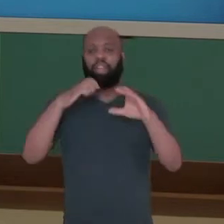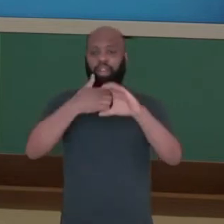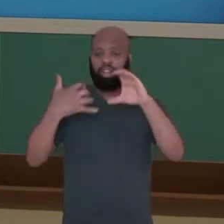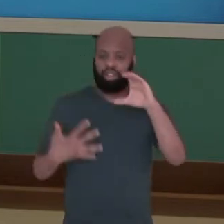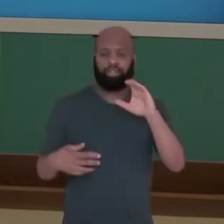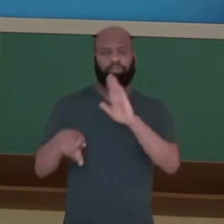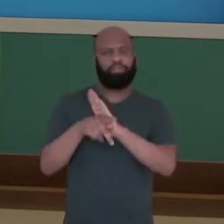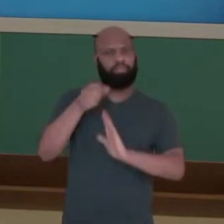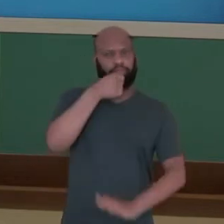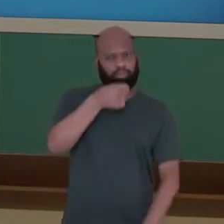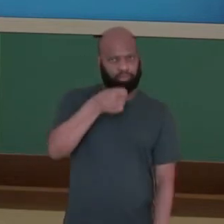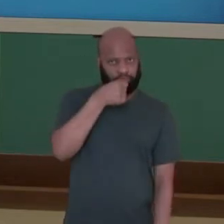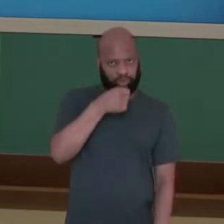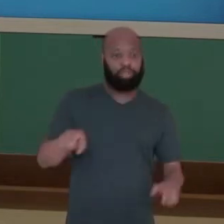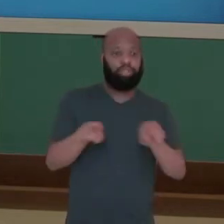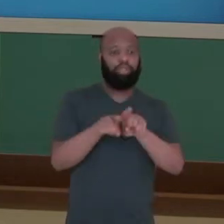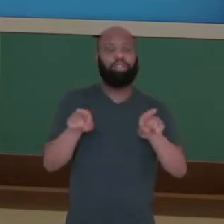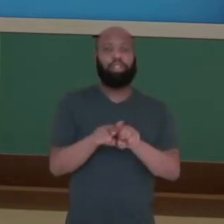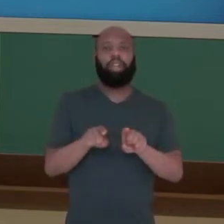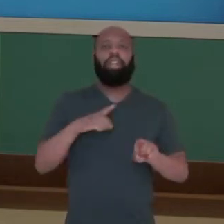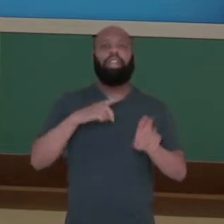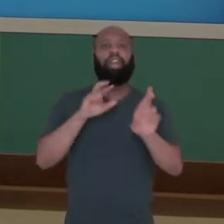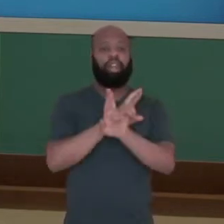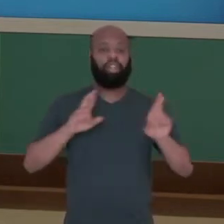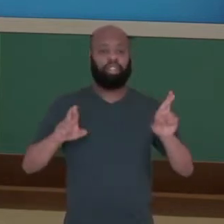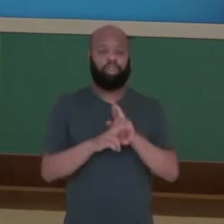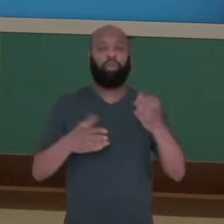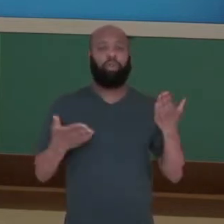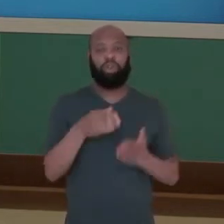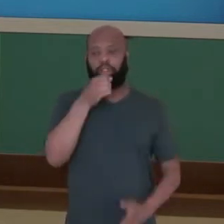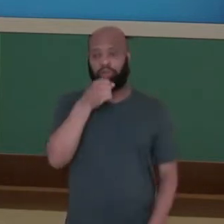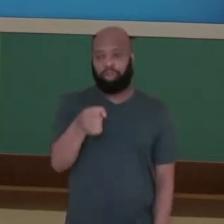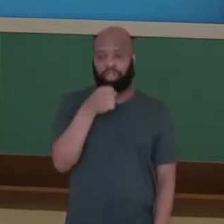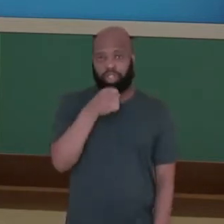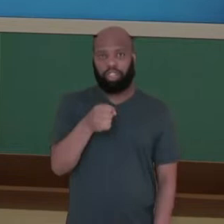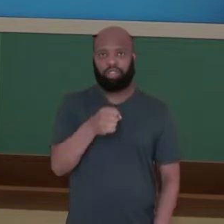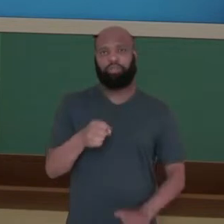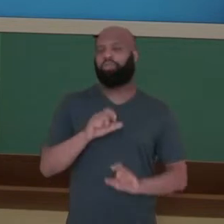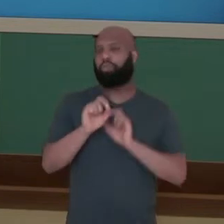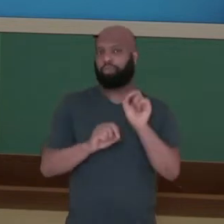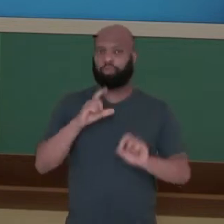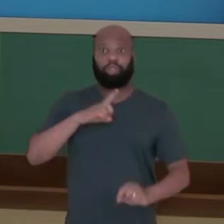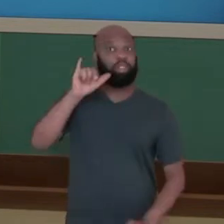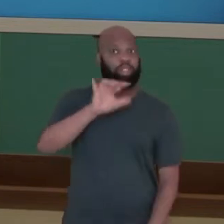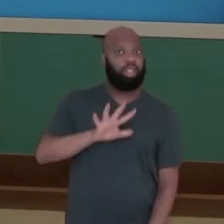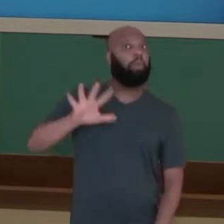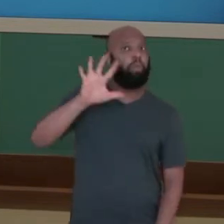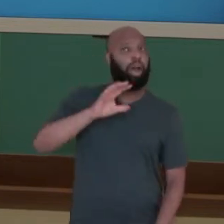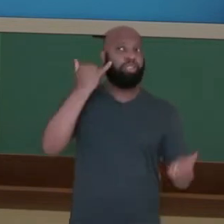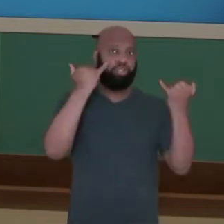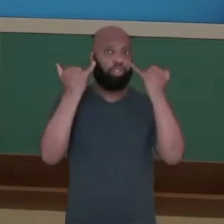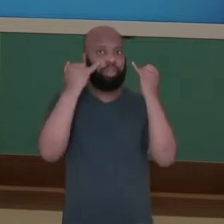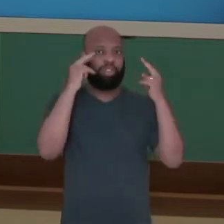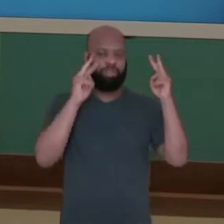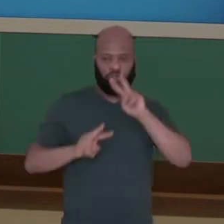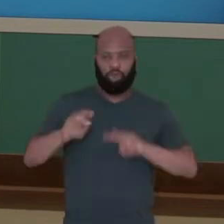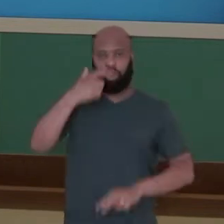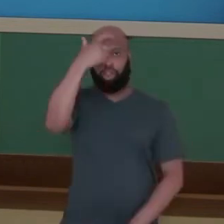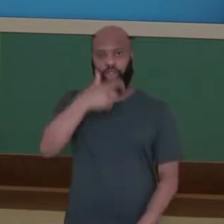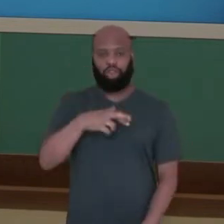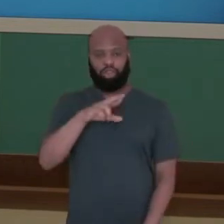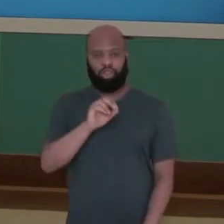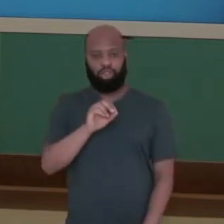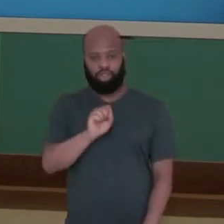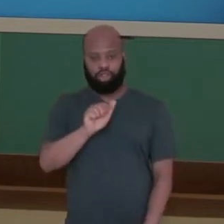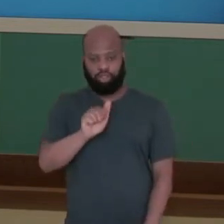constituem a reportagem e correlacionando a reportagem com a presença de infográficos. Eu sou a professora Rosa